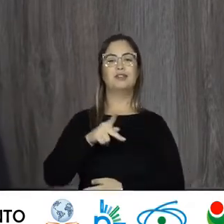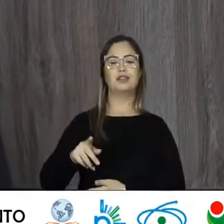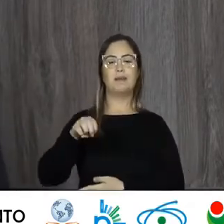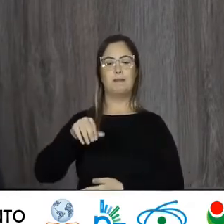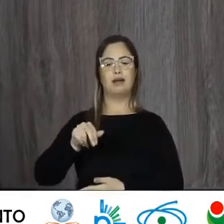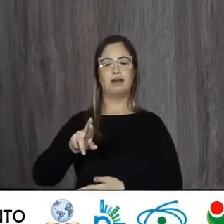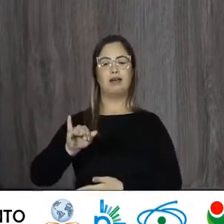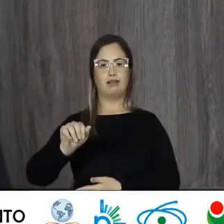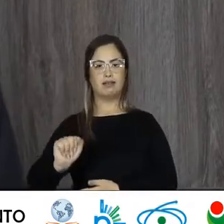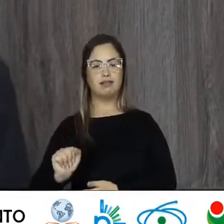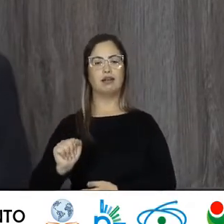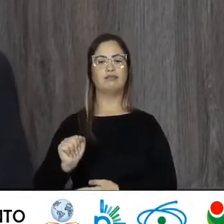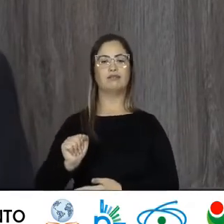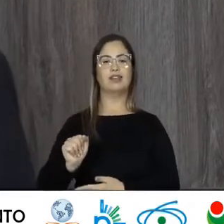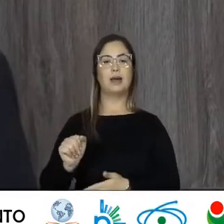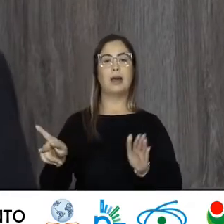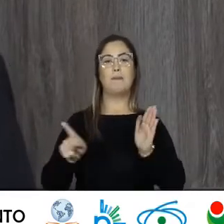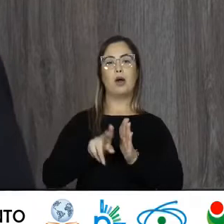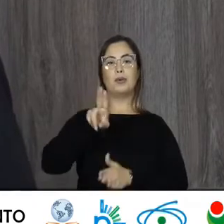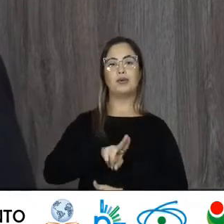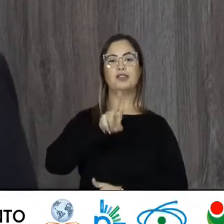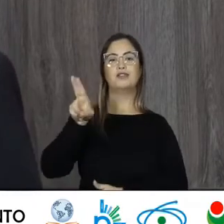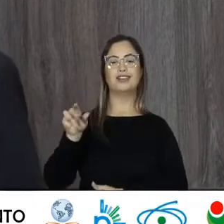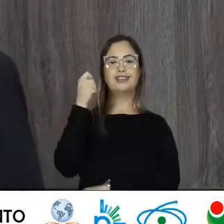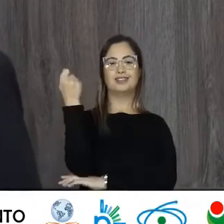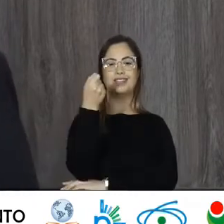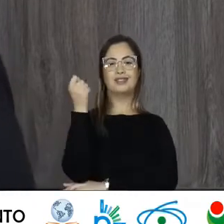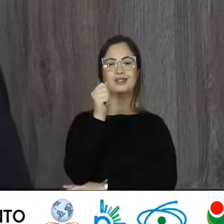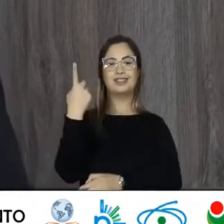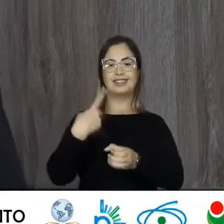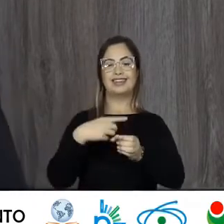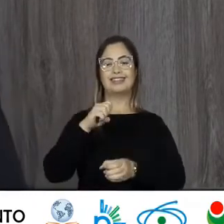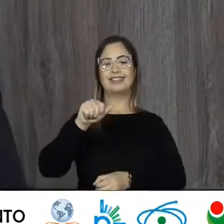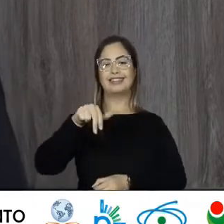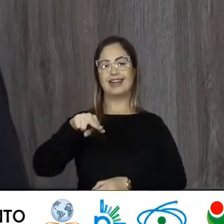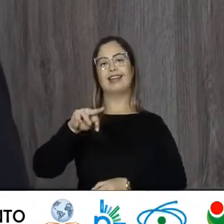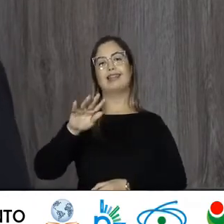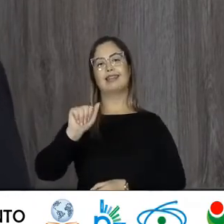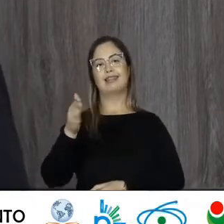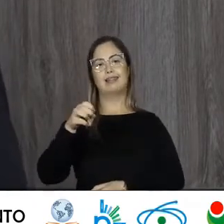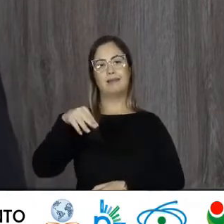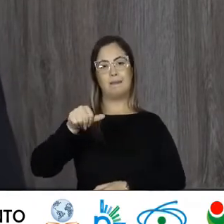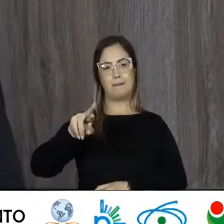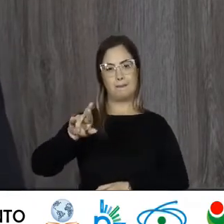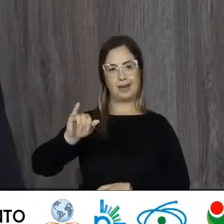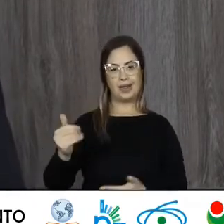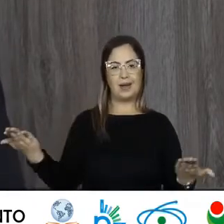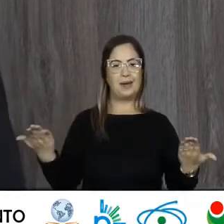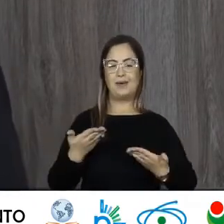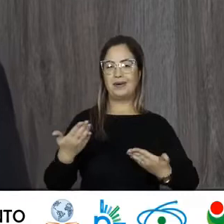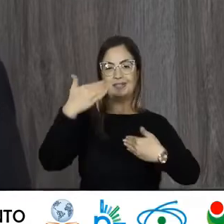Universidade Federal De Santa Maria Seja muito bem-vinda Obrigada Pela sua presença Ficamos muito